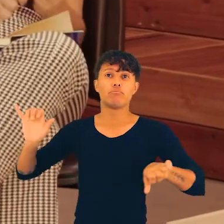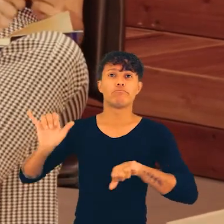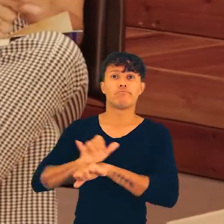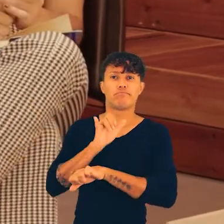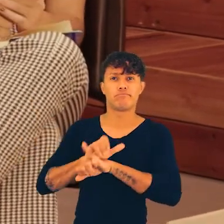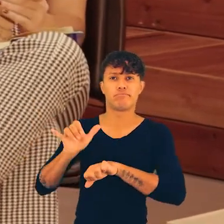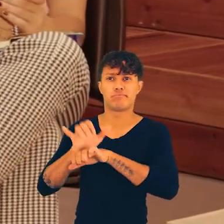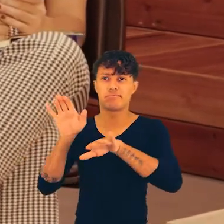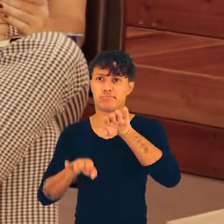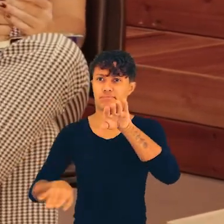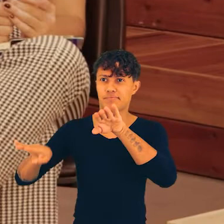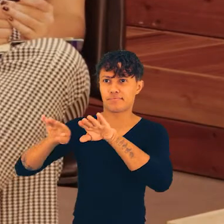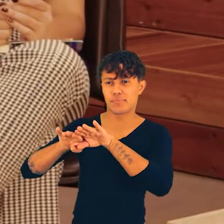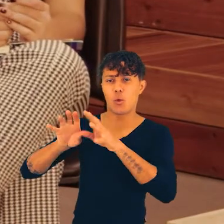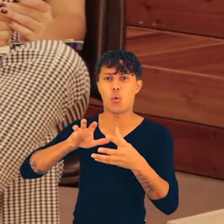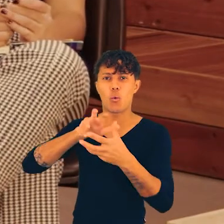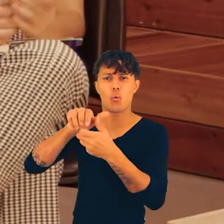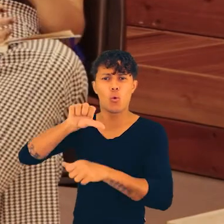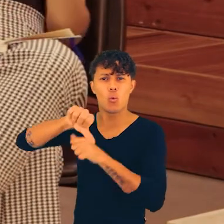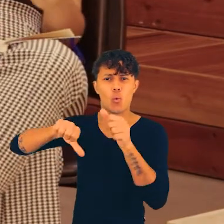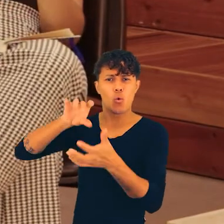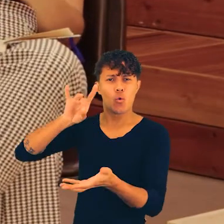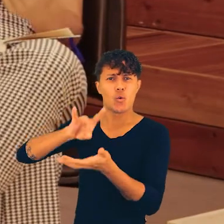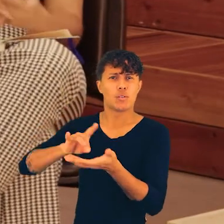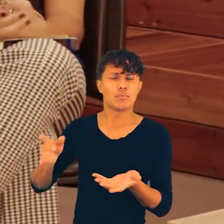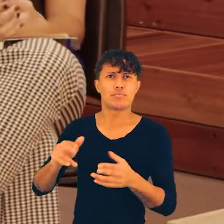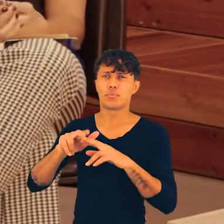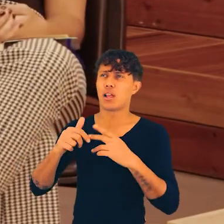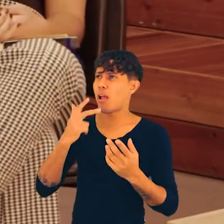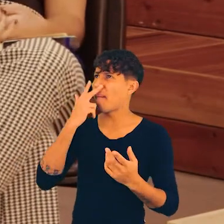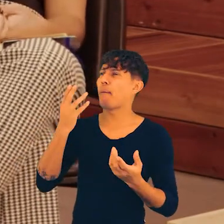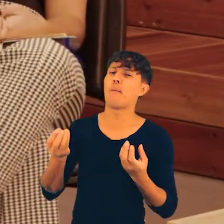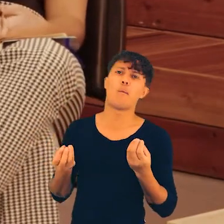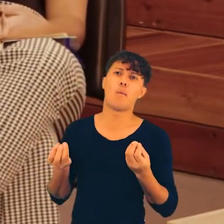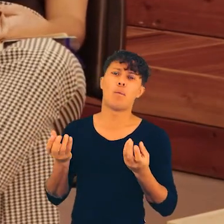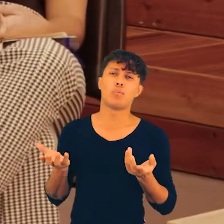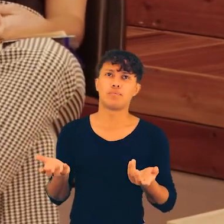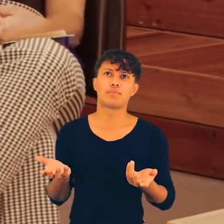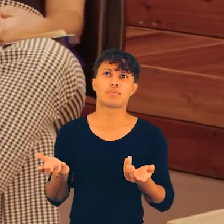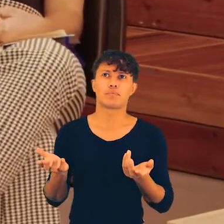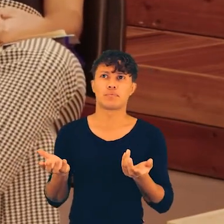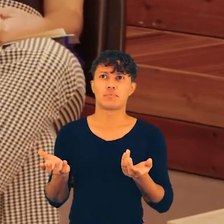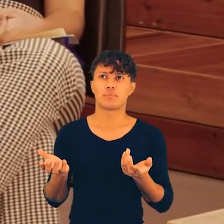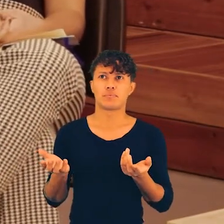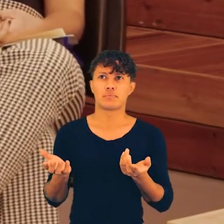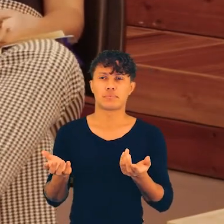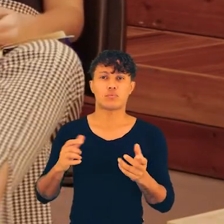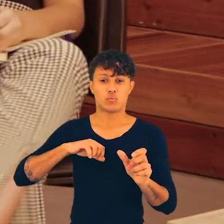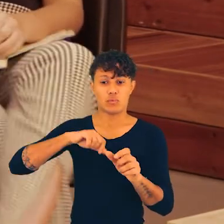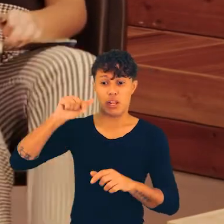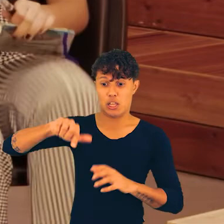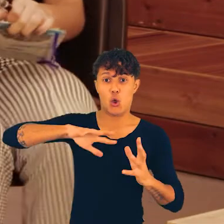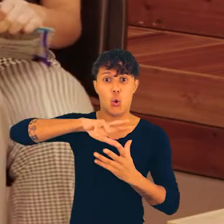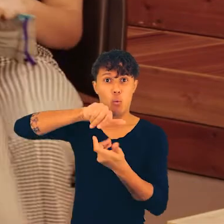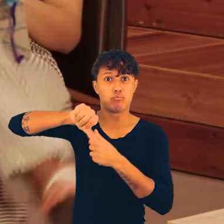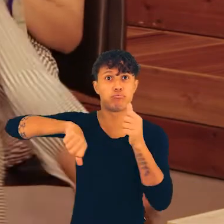seria um ótimo jeito de tentar equilibrar mais o mundo, sabe? Transformar mesmo porque eu acho que, tipo,